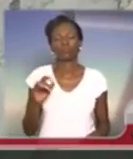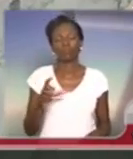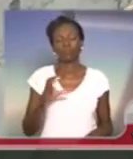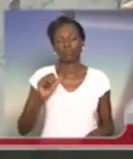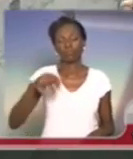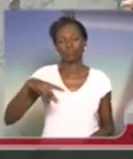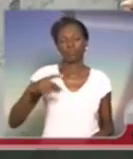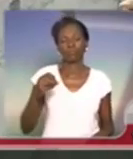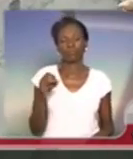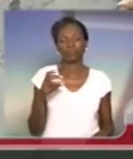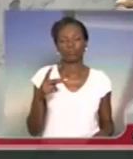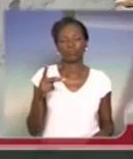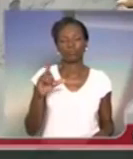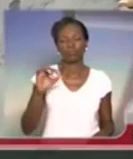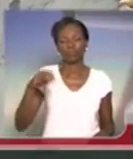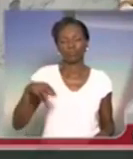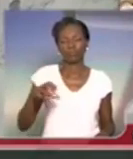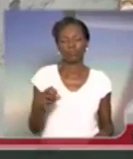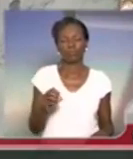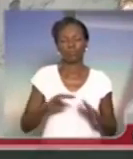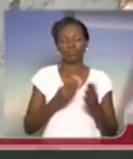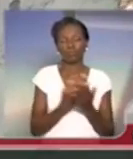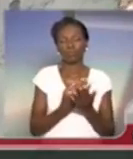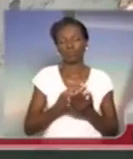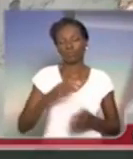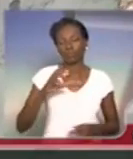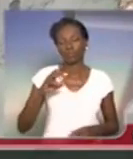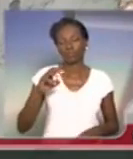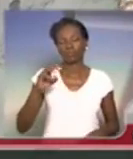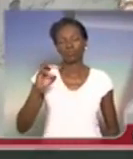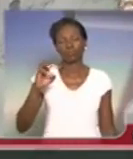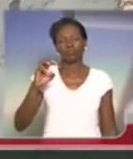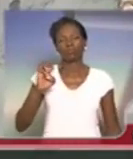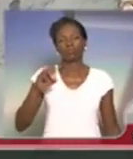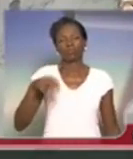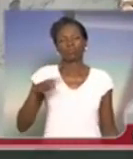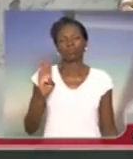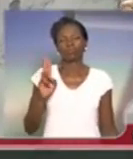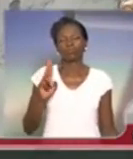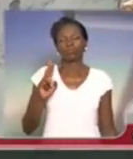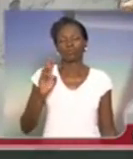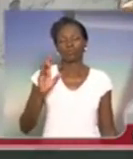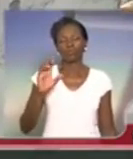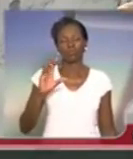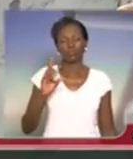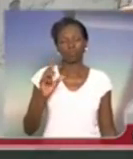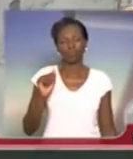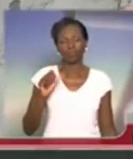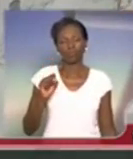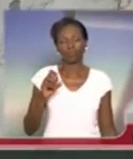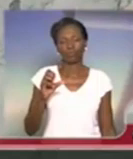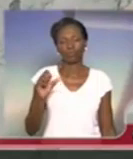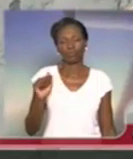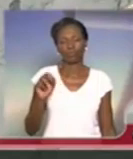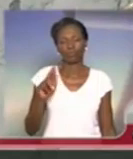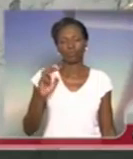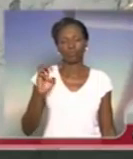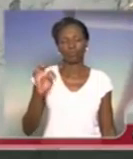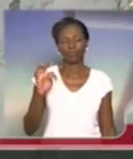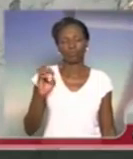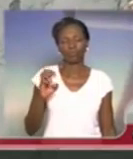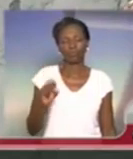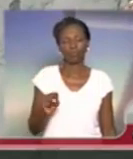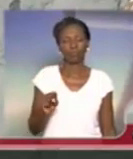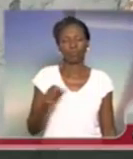Oliveira Bertim, no Embu das Artes. A escola estadual Antônio Abid Chamas, em Santo André. A escola